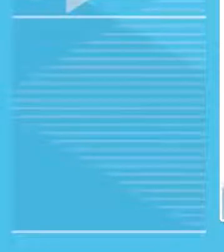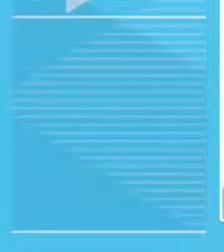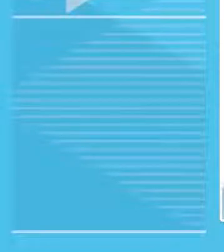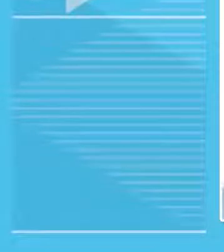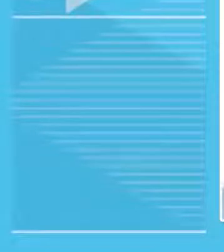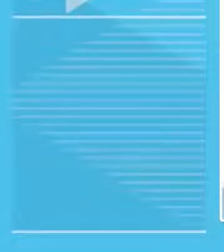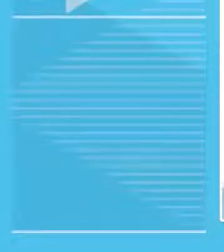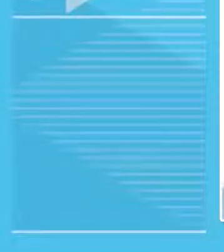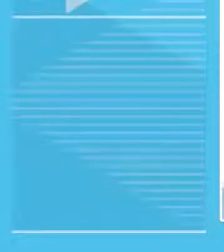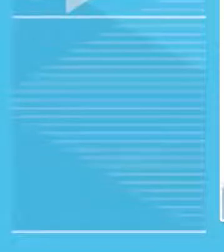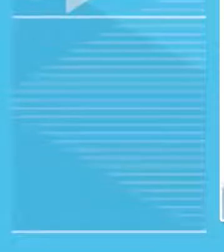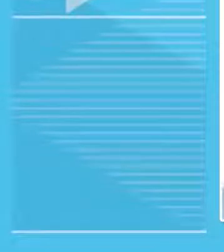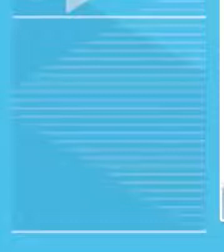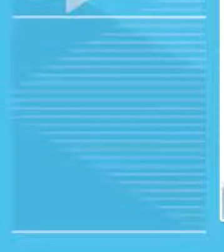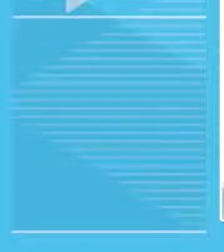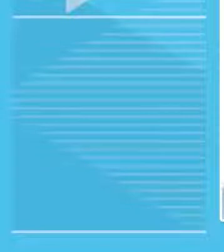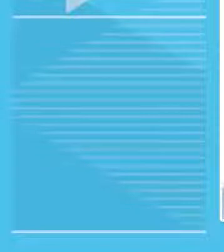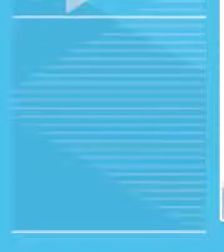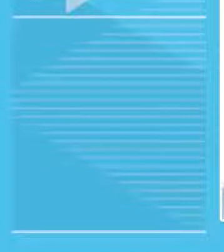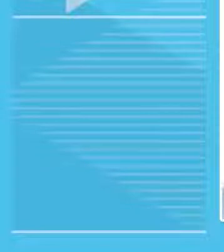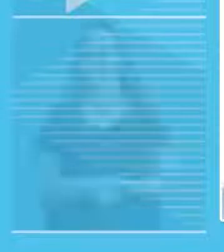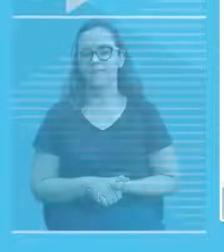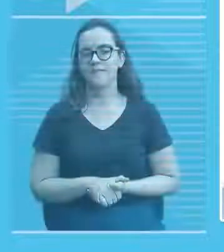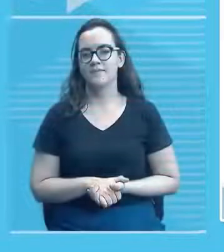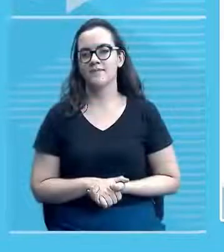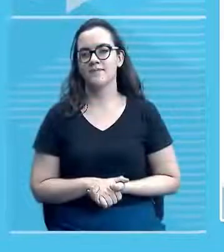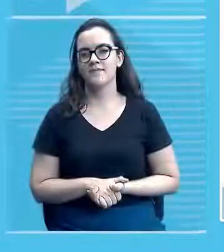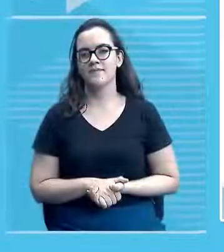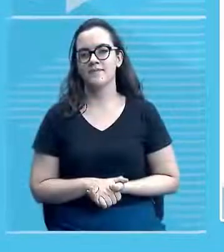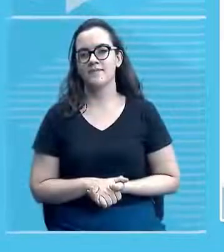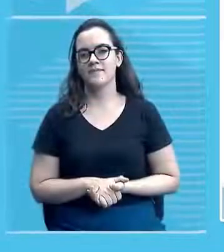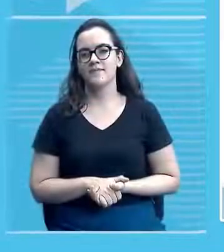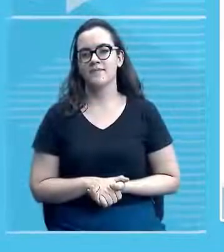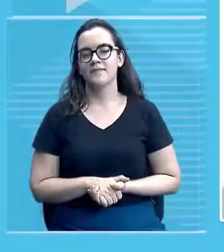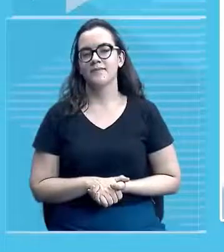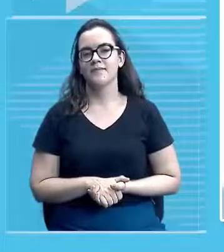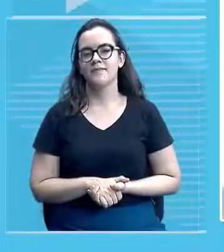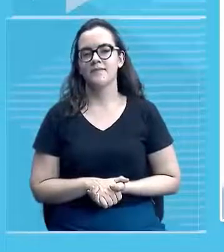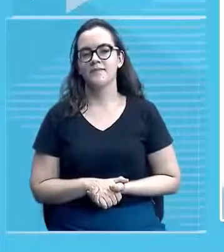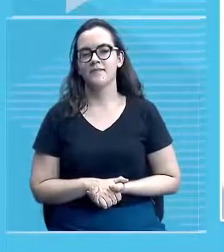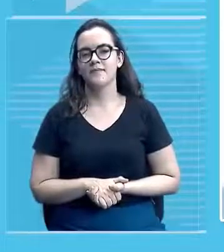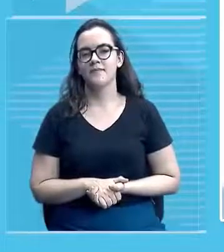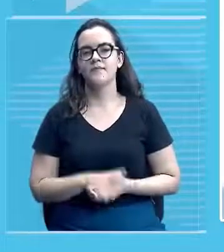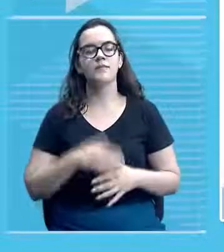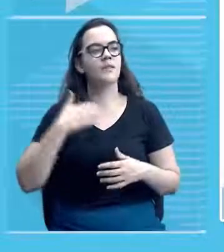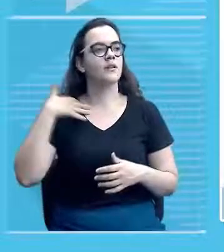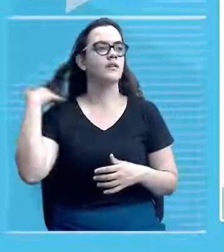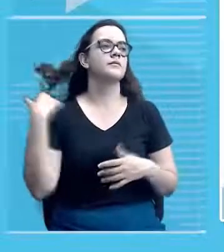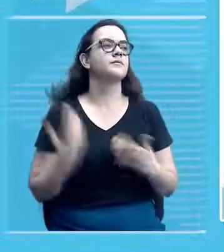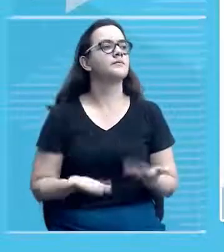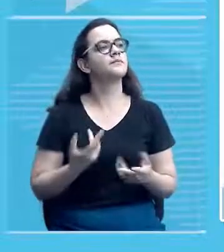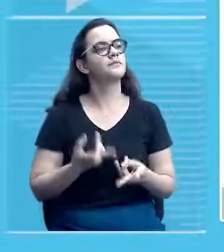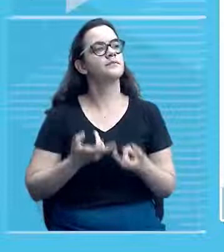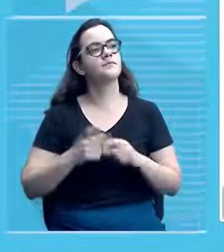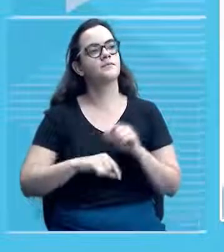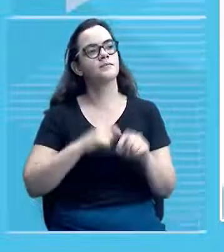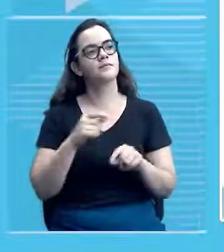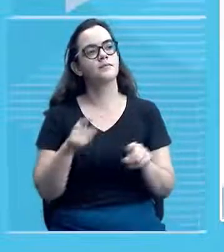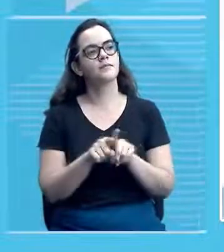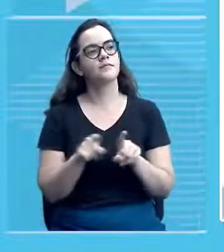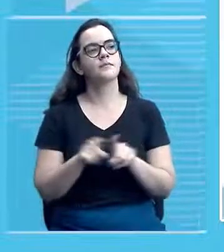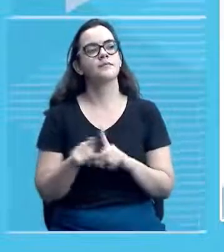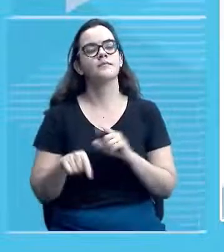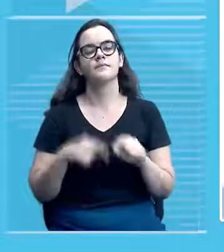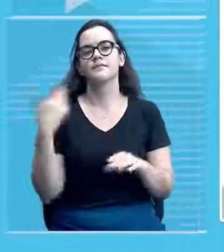como pedra, a presença da carnaúba, as linhas de madeira vencendo grandes vãos,